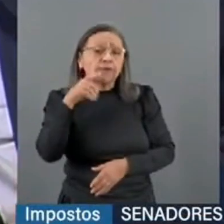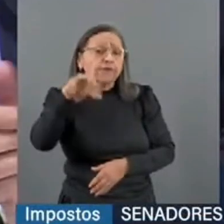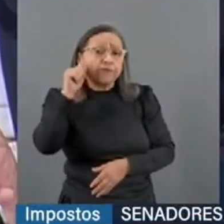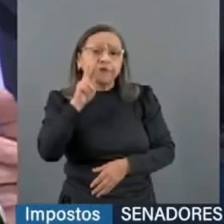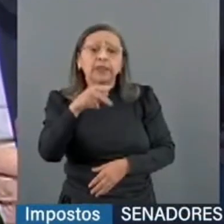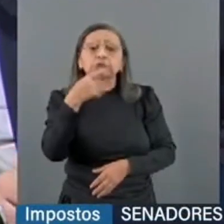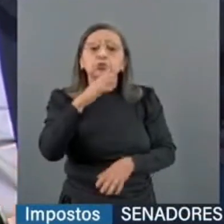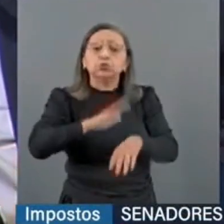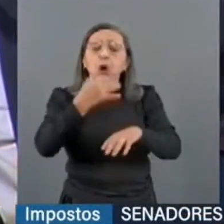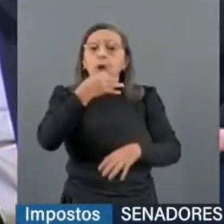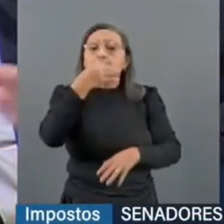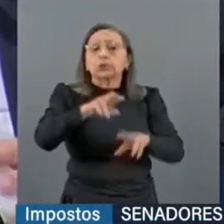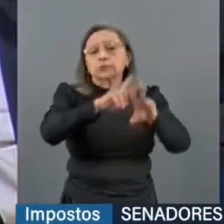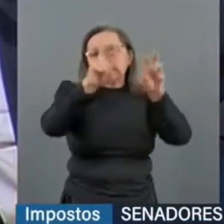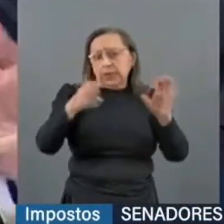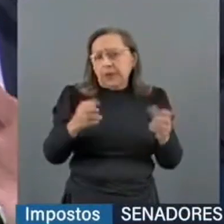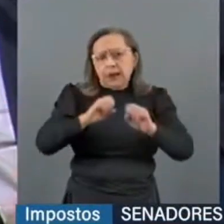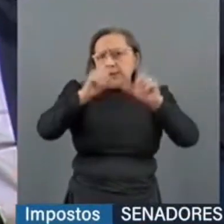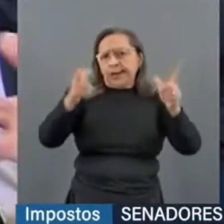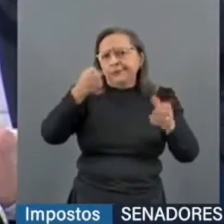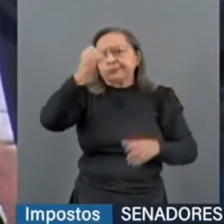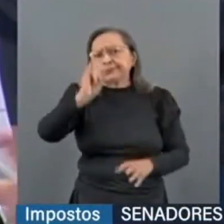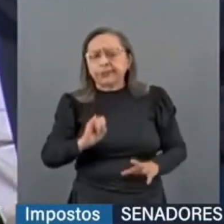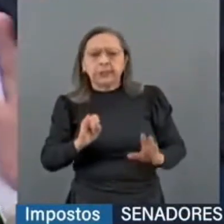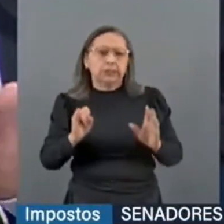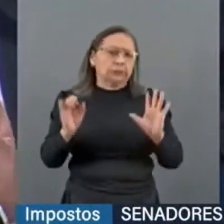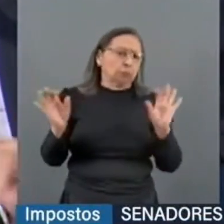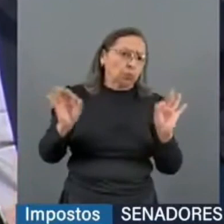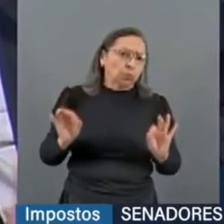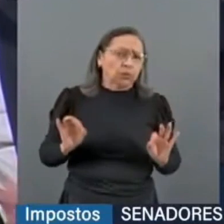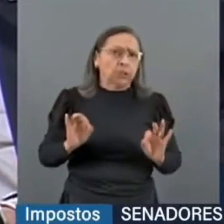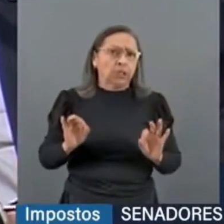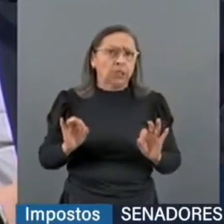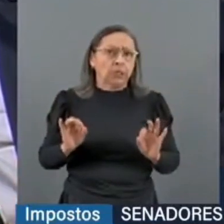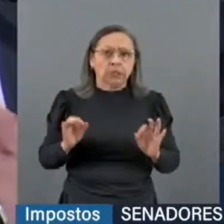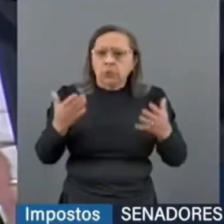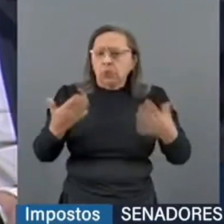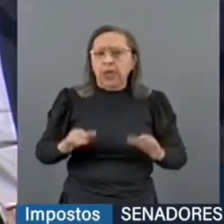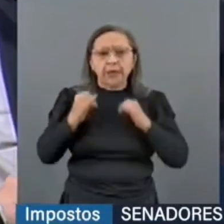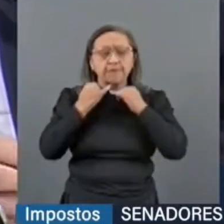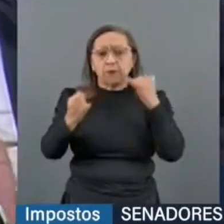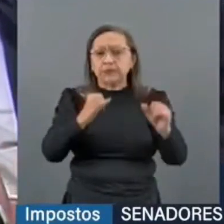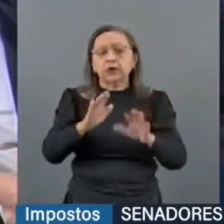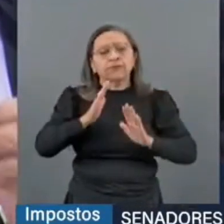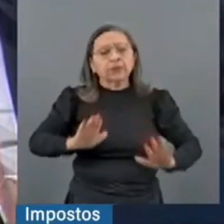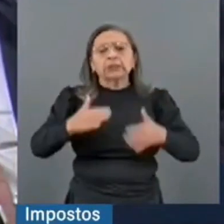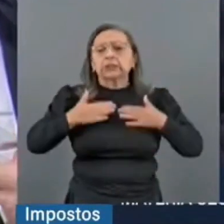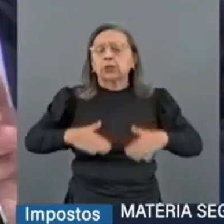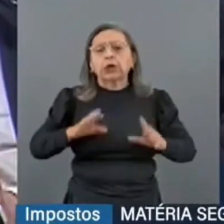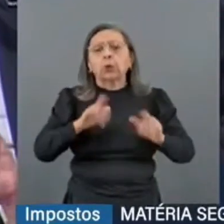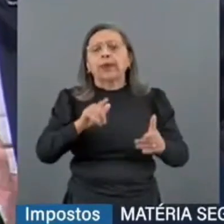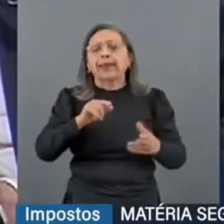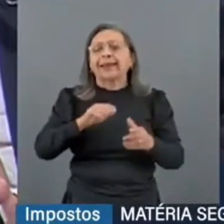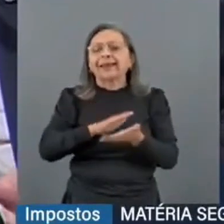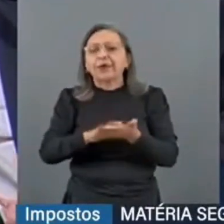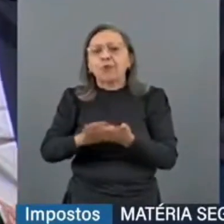sobre esse tema. Claro que, se eventualmente ainda está em formação, fique absolutamente tranquilo, não é uma pegadinha